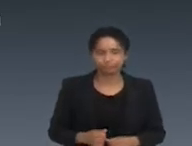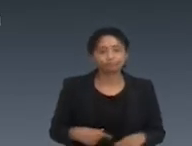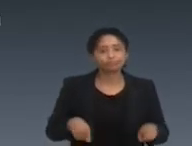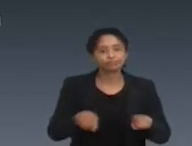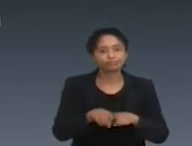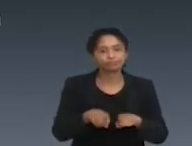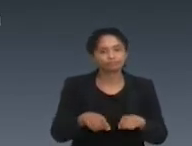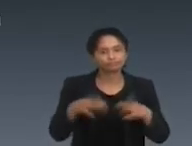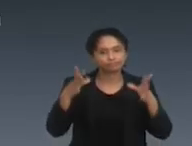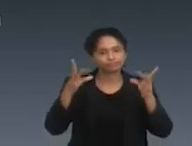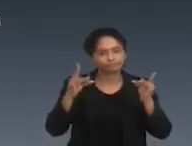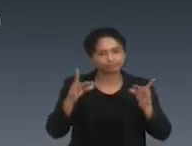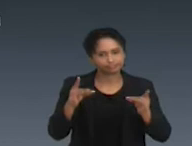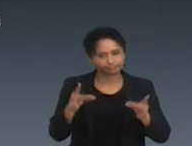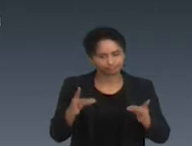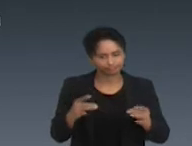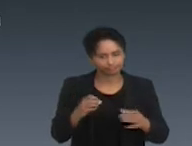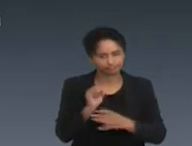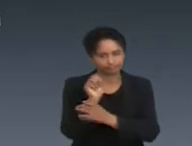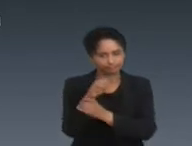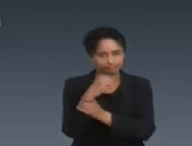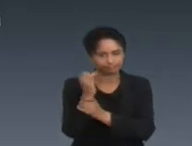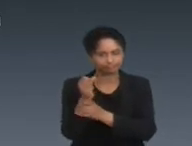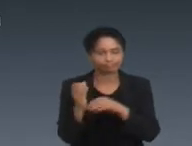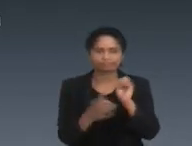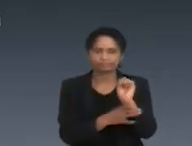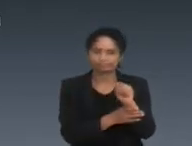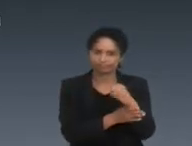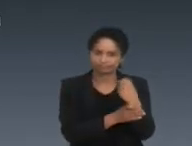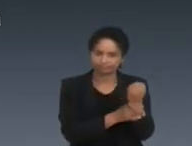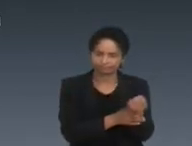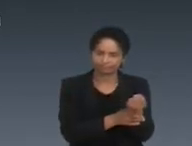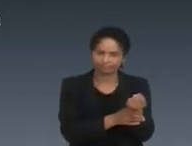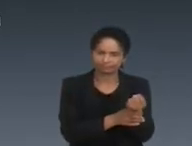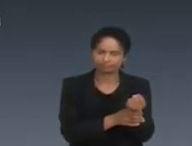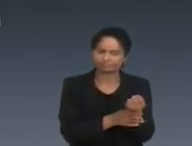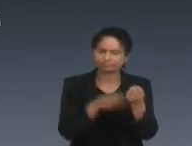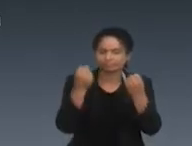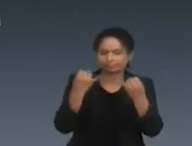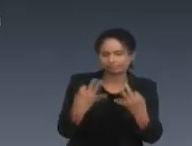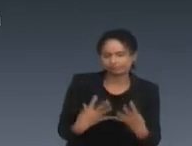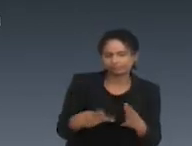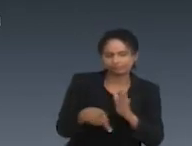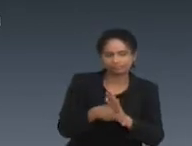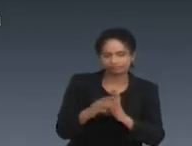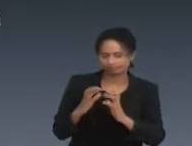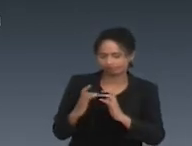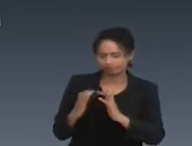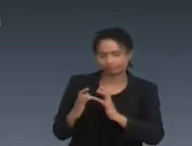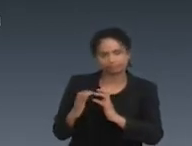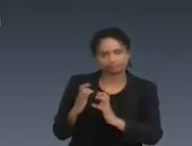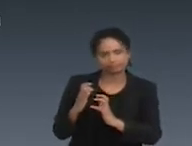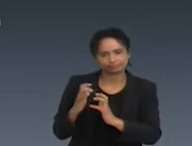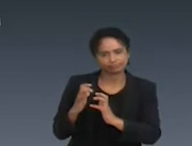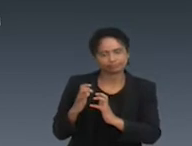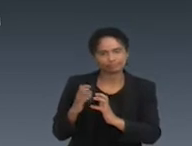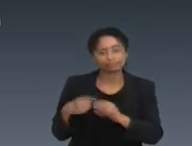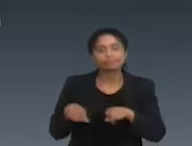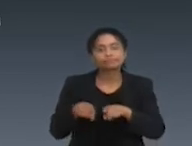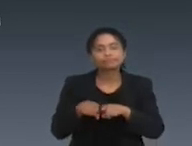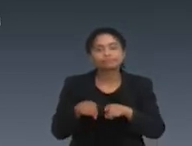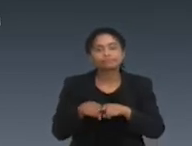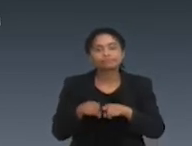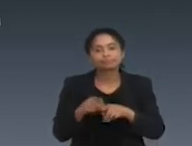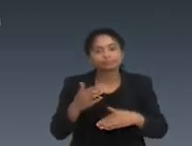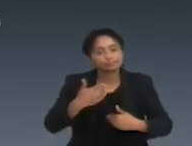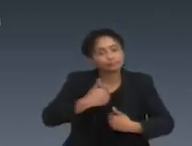de terapias. Eu fiz um bem bolado aqui, que tem coisas que são mais indicação na paralisia cerebral, outras no transtorno do espectro autismo, mas é